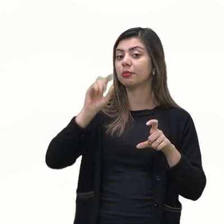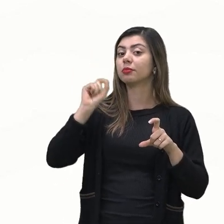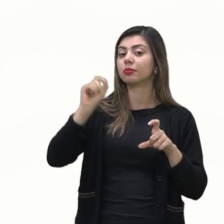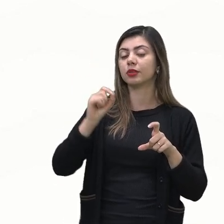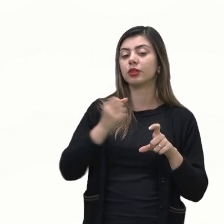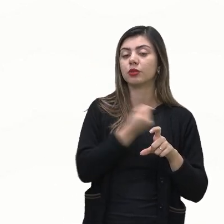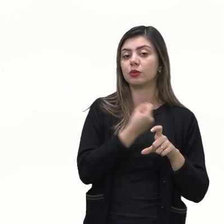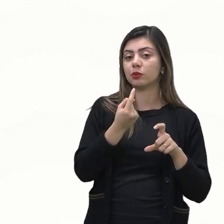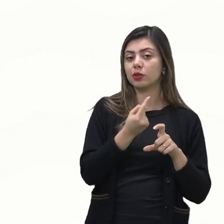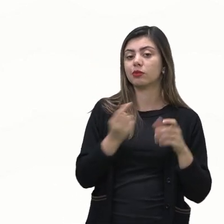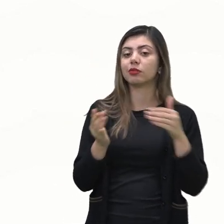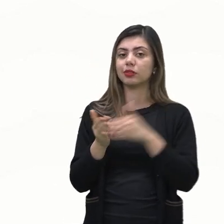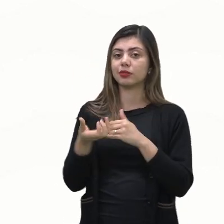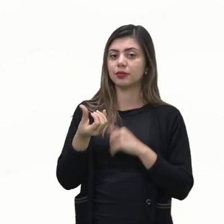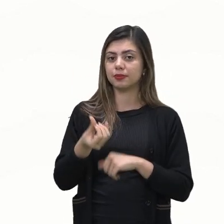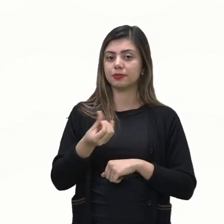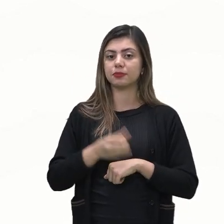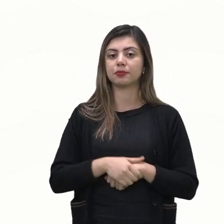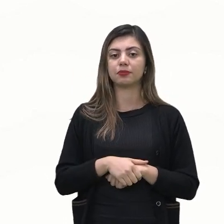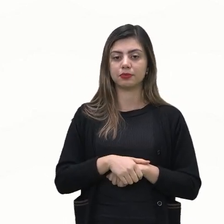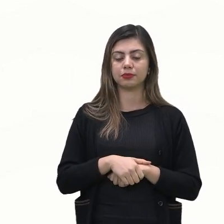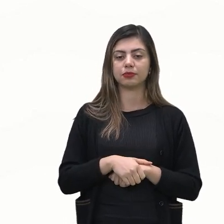1 até 6 tranquilo